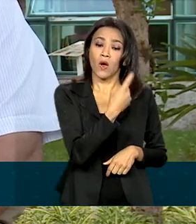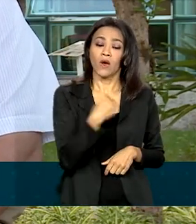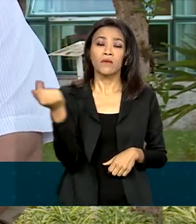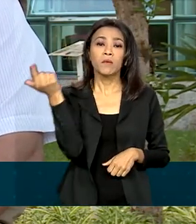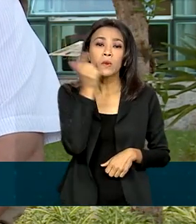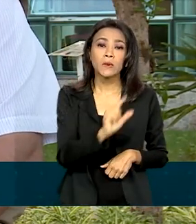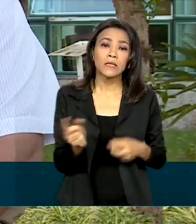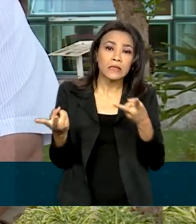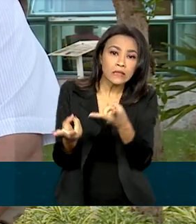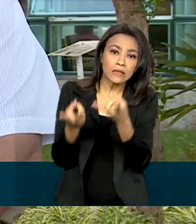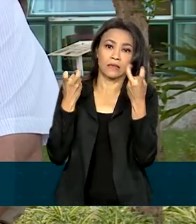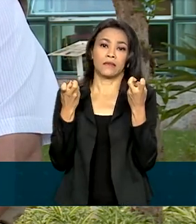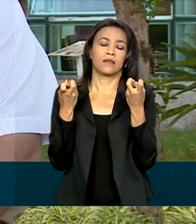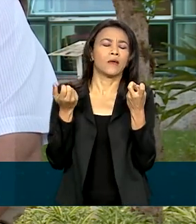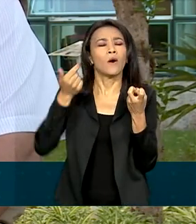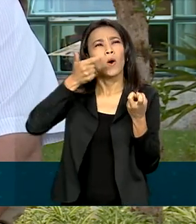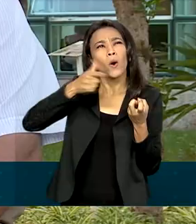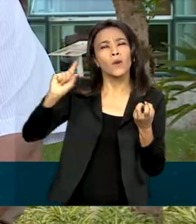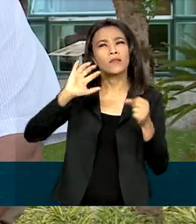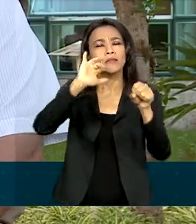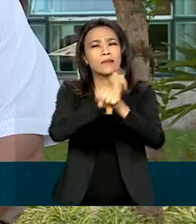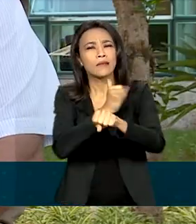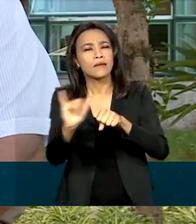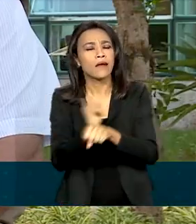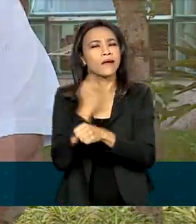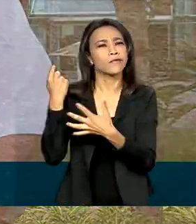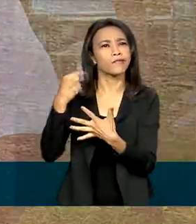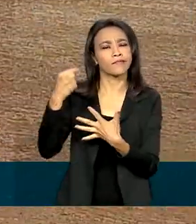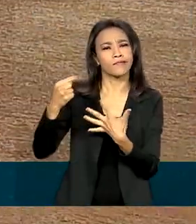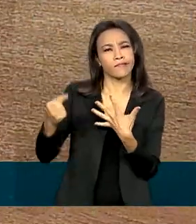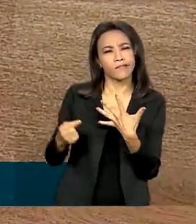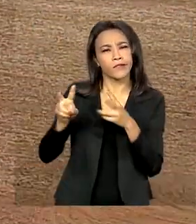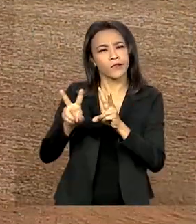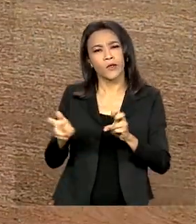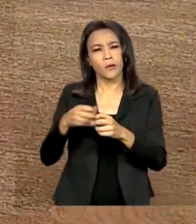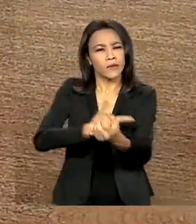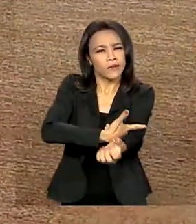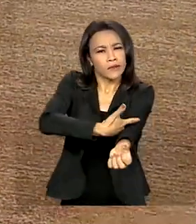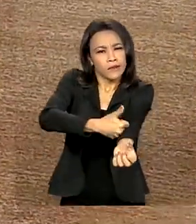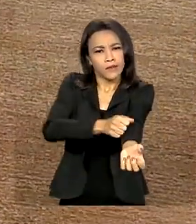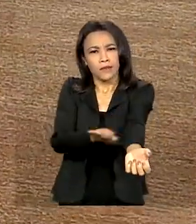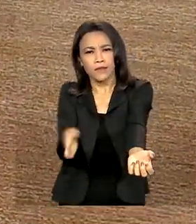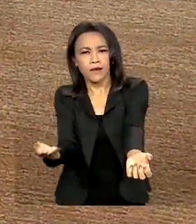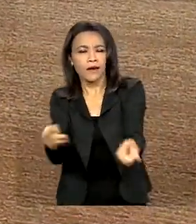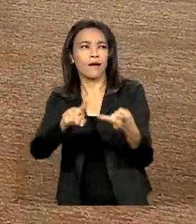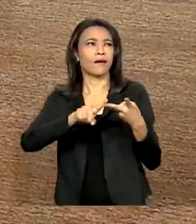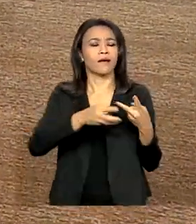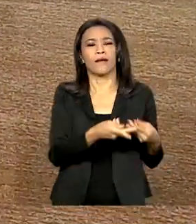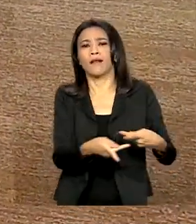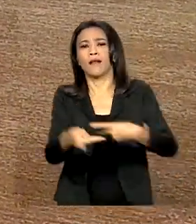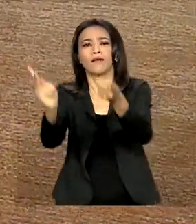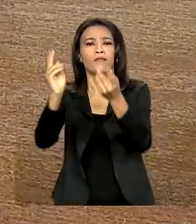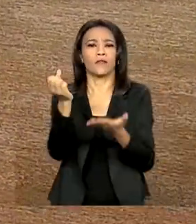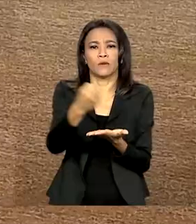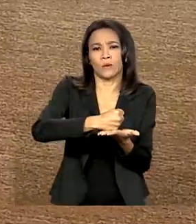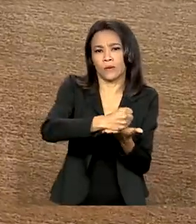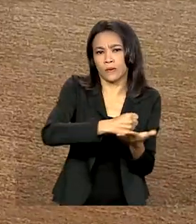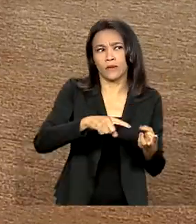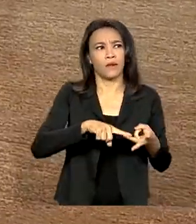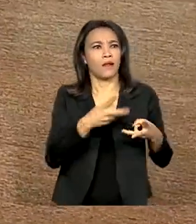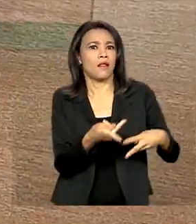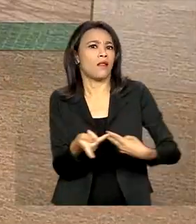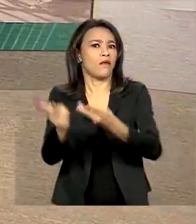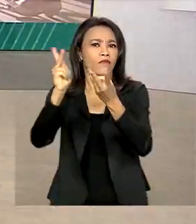outras possibilidades, transporte de sangue, transporte de medicamento, transporte de órgão.